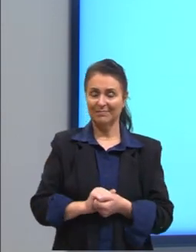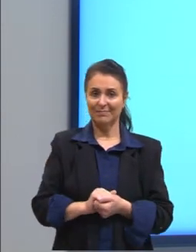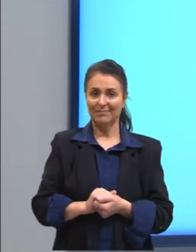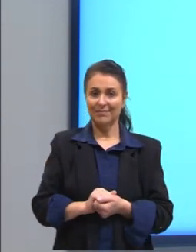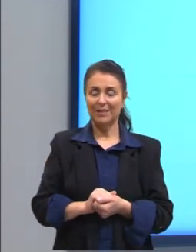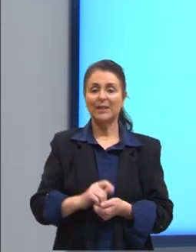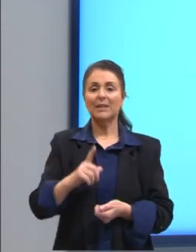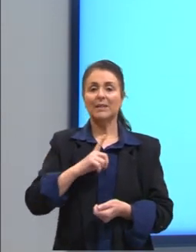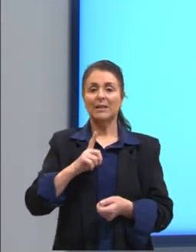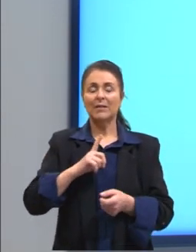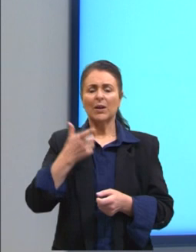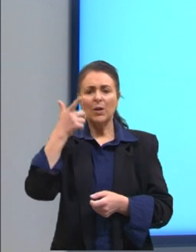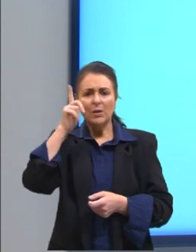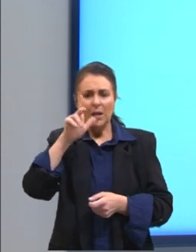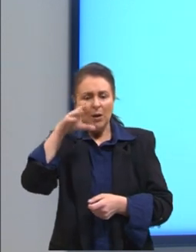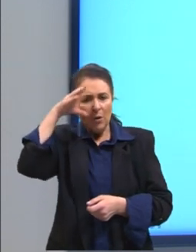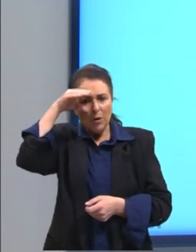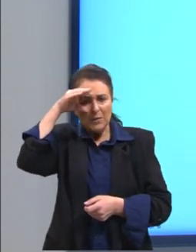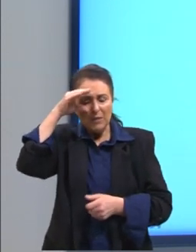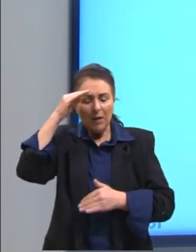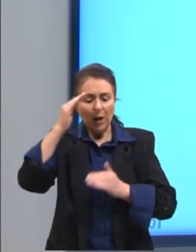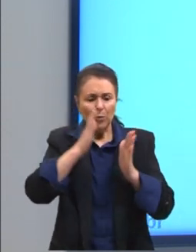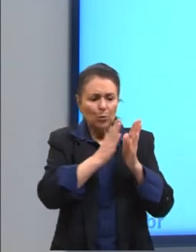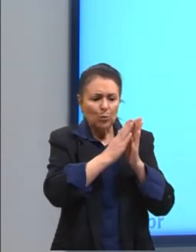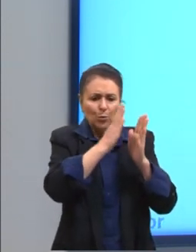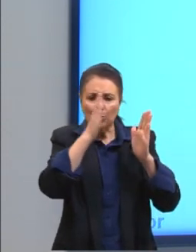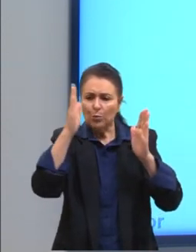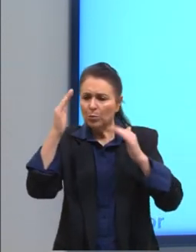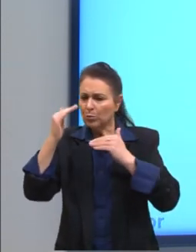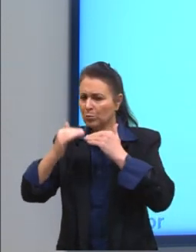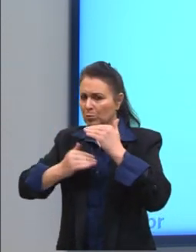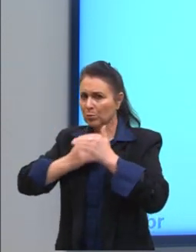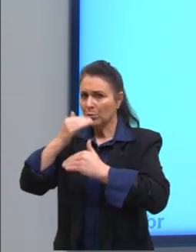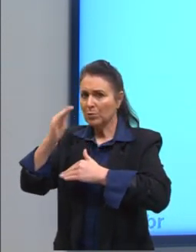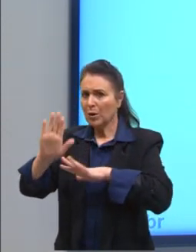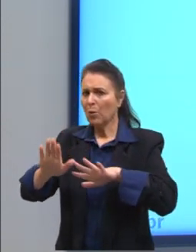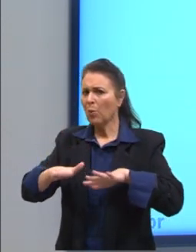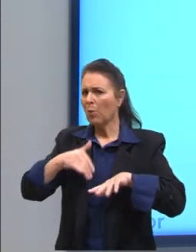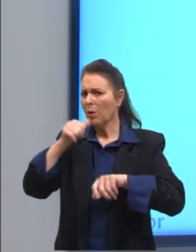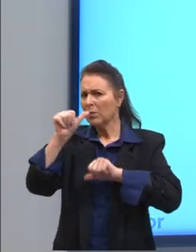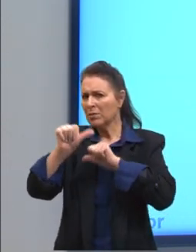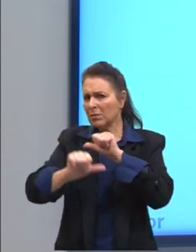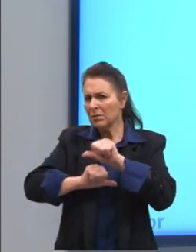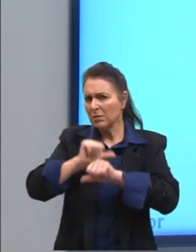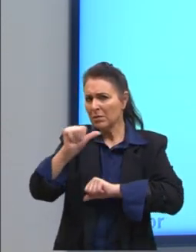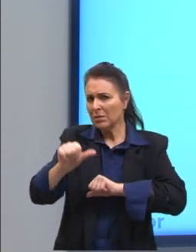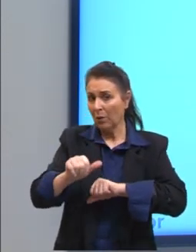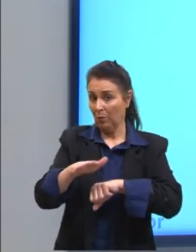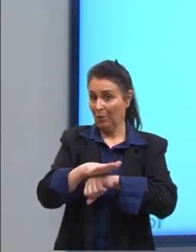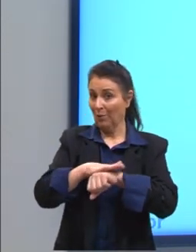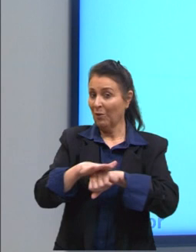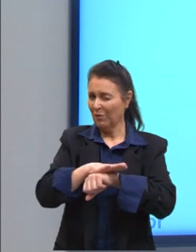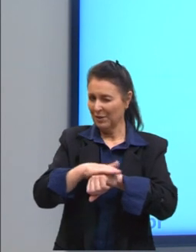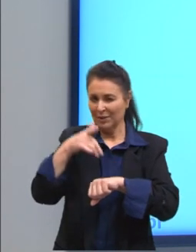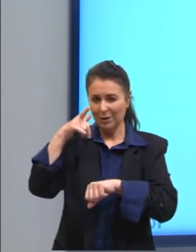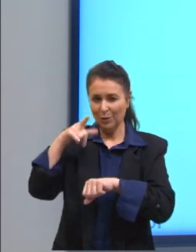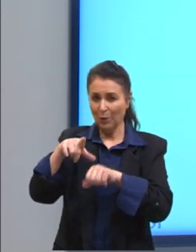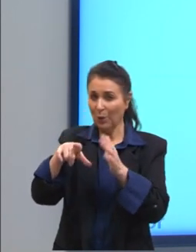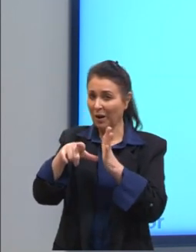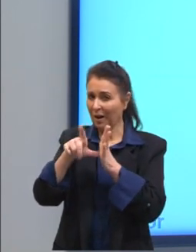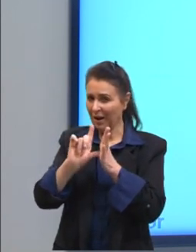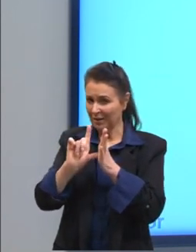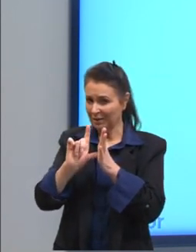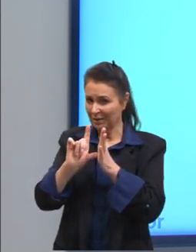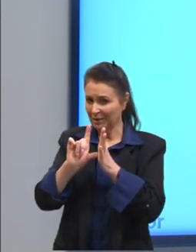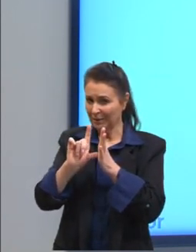E aqui também a gente consegue observar qual é o processo que está acontecendo, qual a transformação, que a gente estava conversando antes, acontece